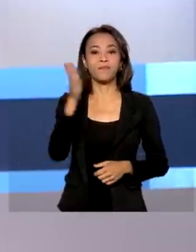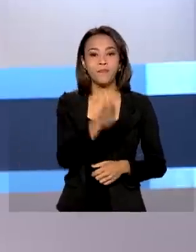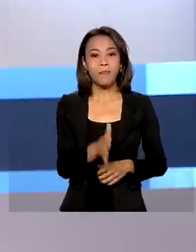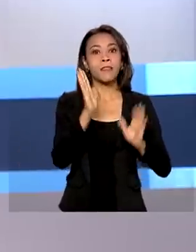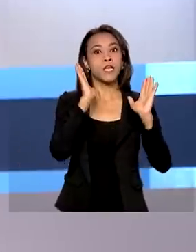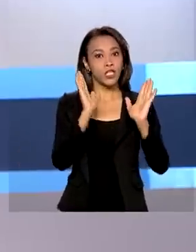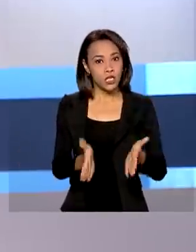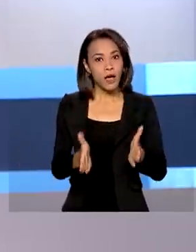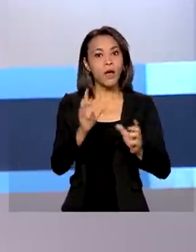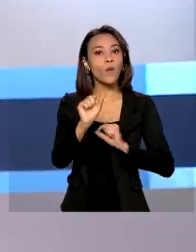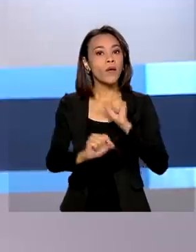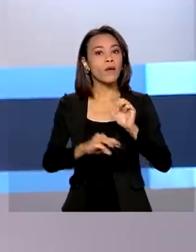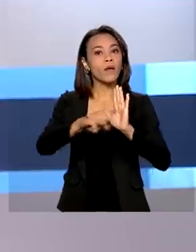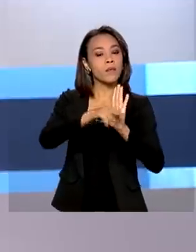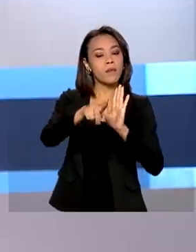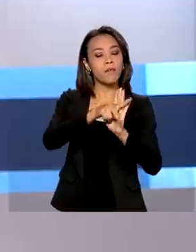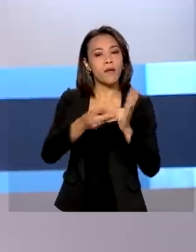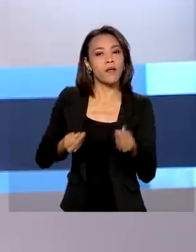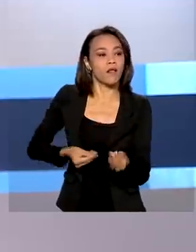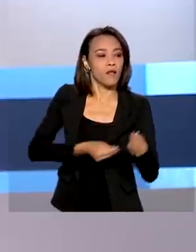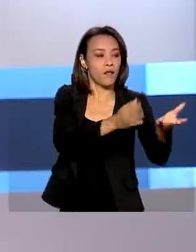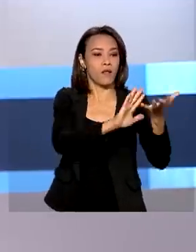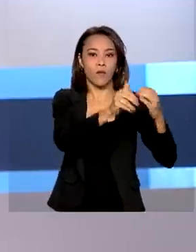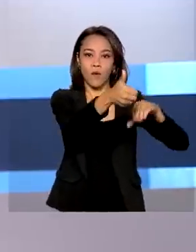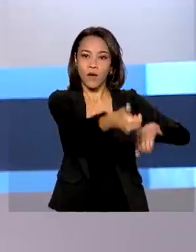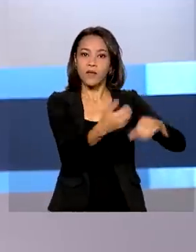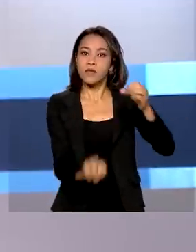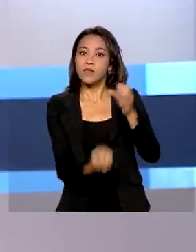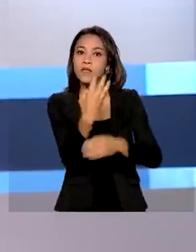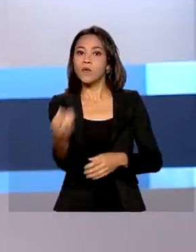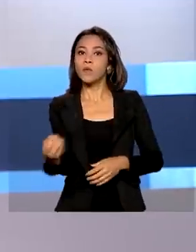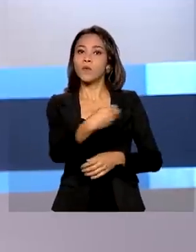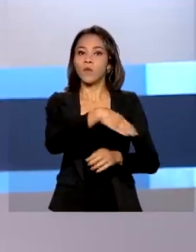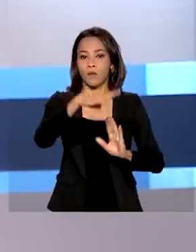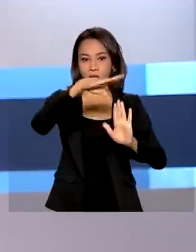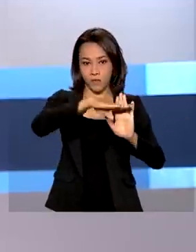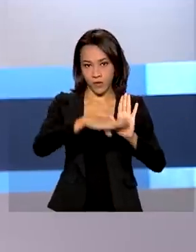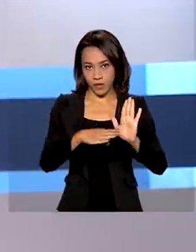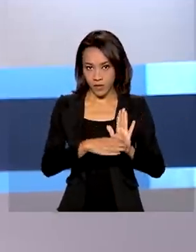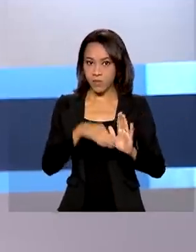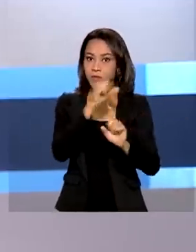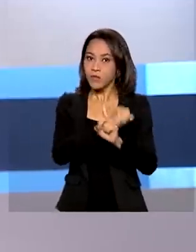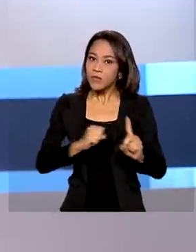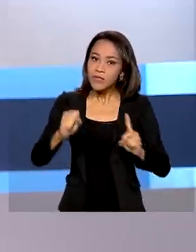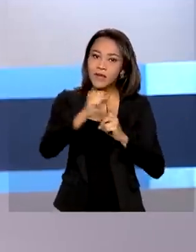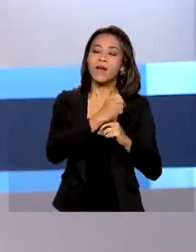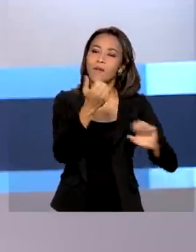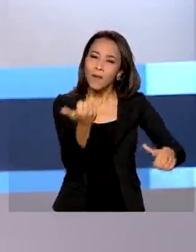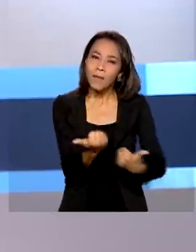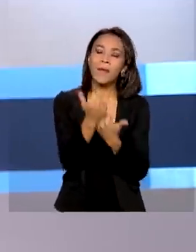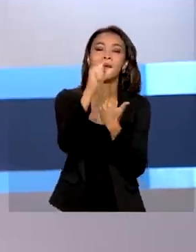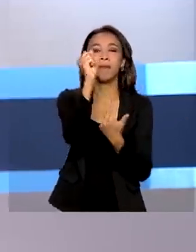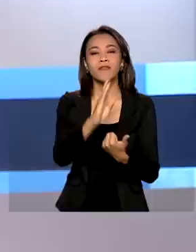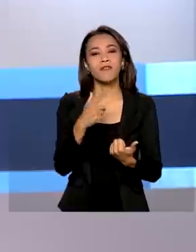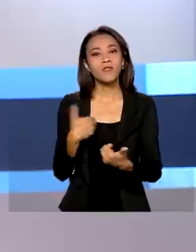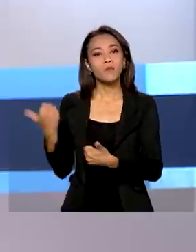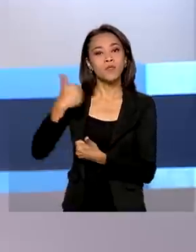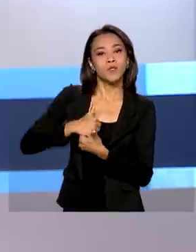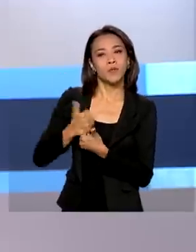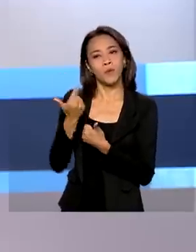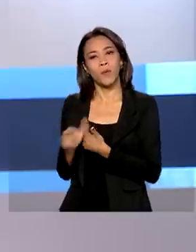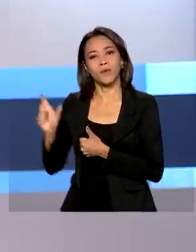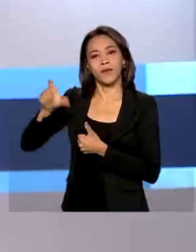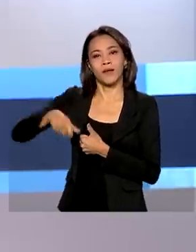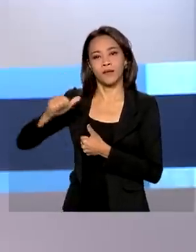já está no Congresso a medida provisória que cria o novo programa social, o Auxílio Brasil, que deve substituir o Bolsa Família. A